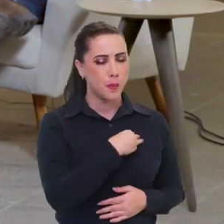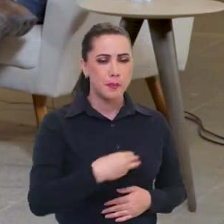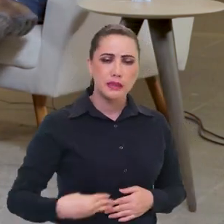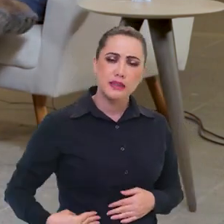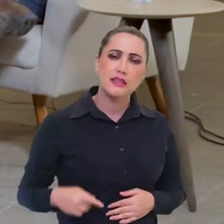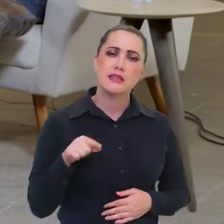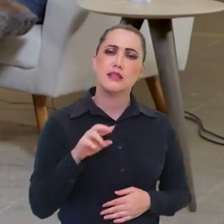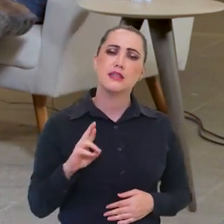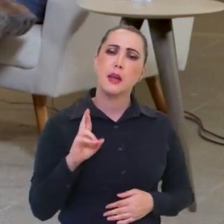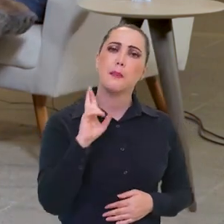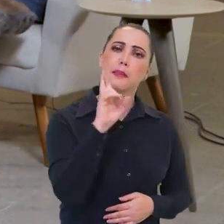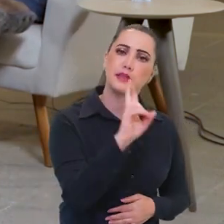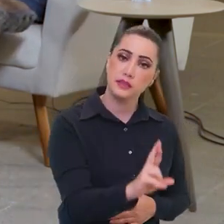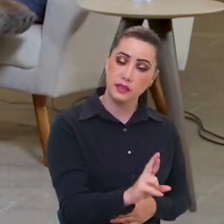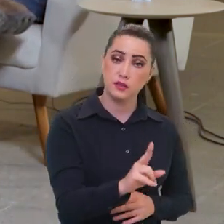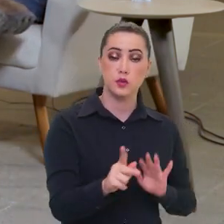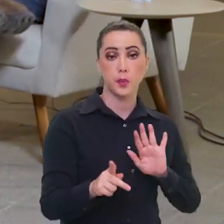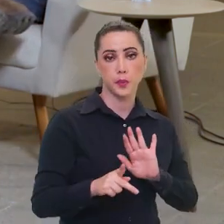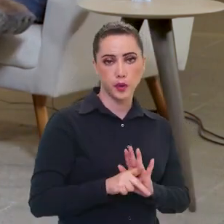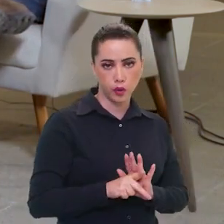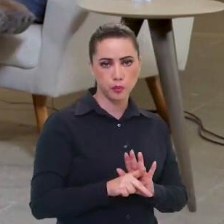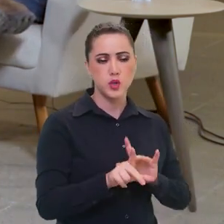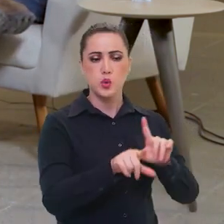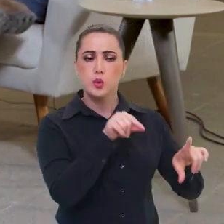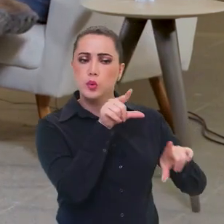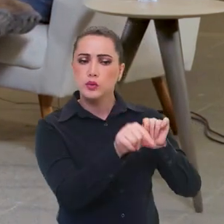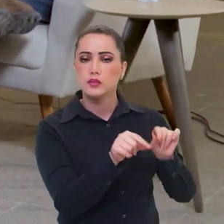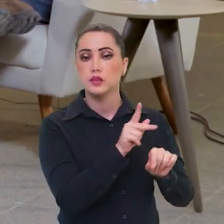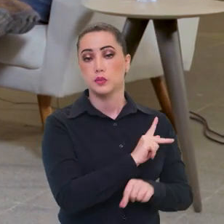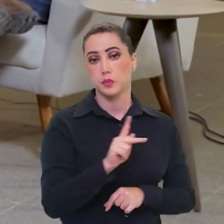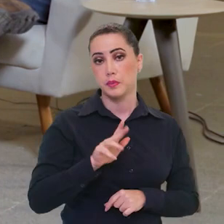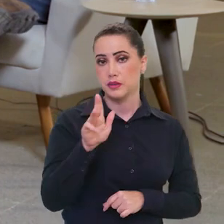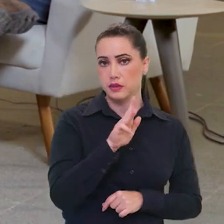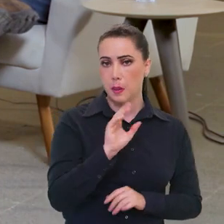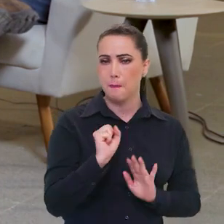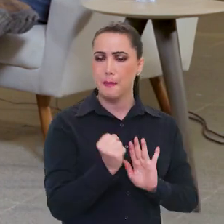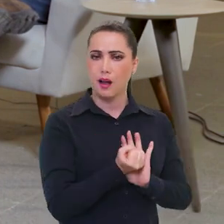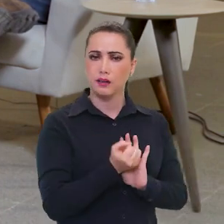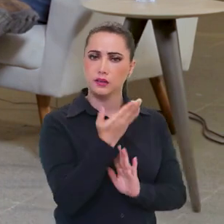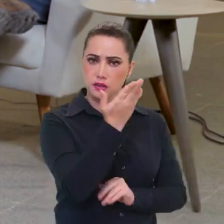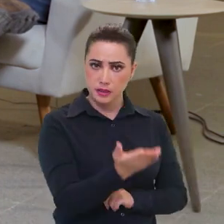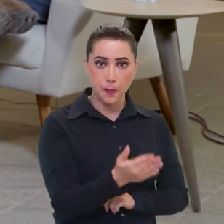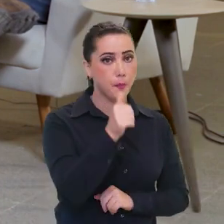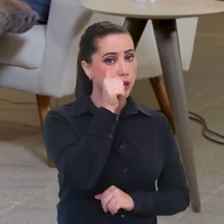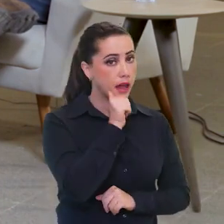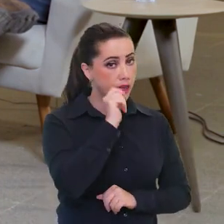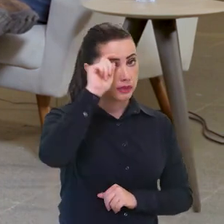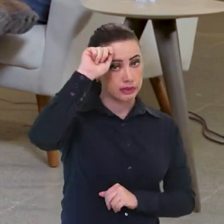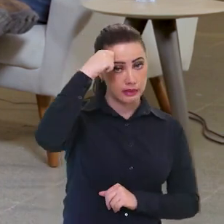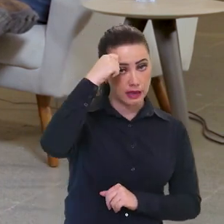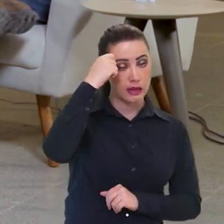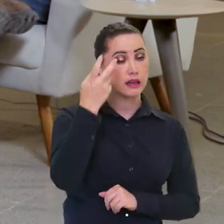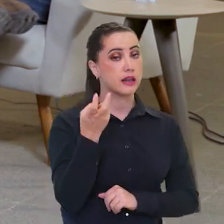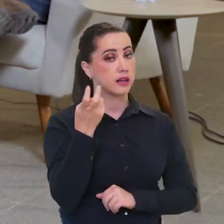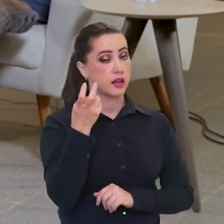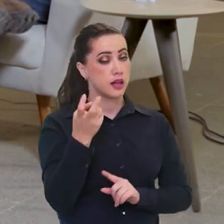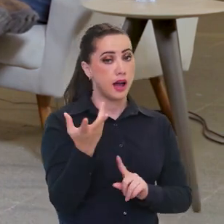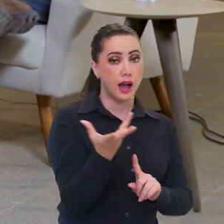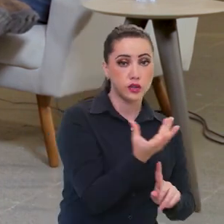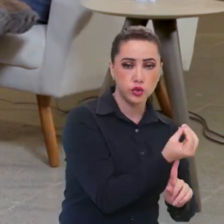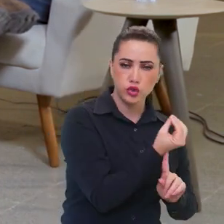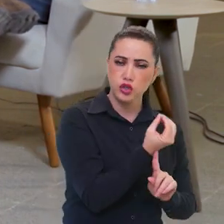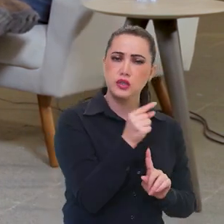Ministra, essa representatividade do governo do presidente Lula é muito marcante. A senhora é uma mulher, negra, artista,